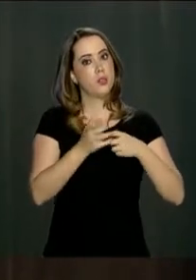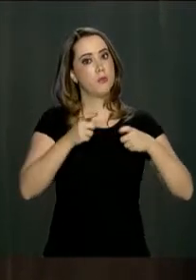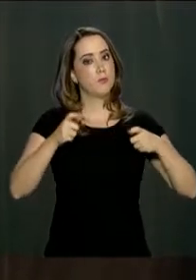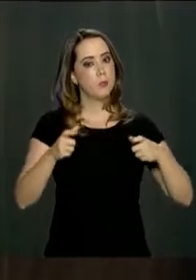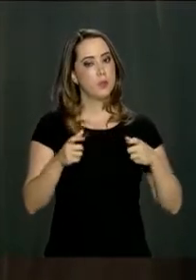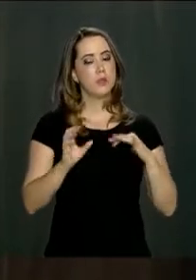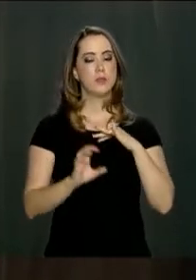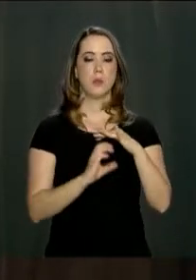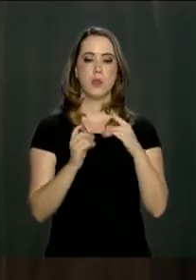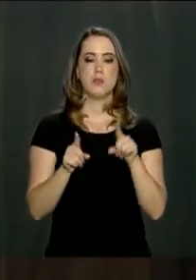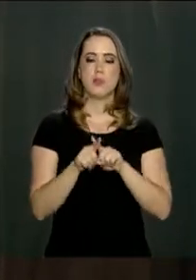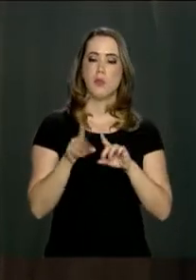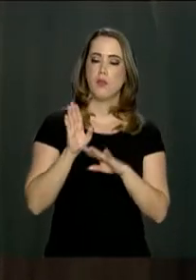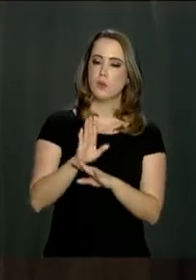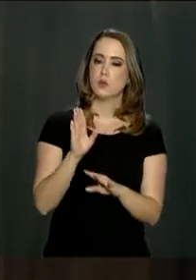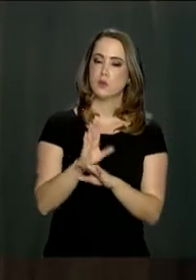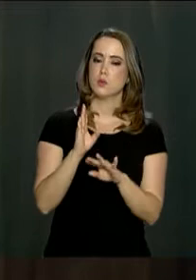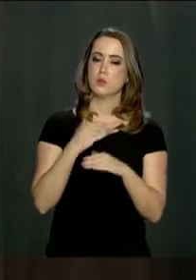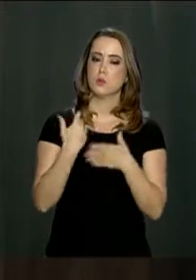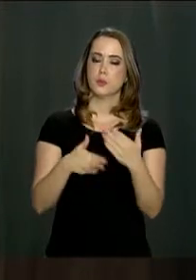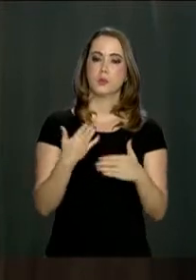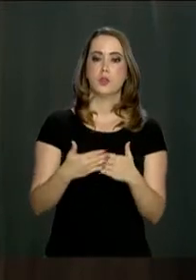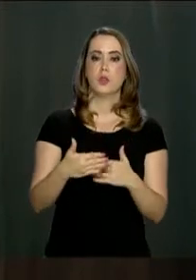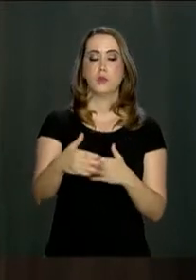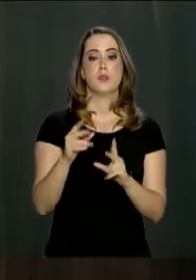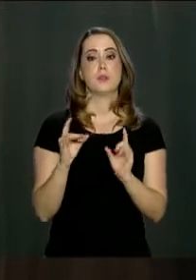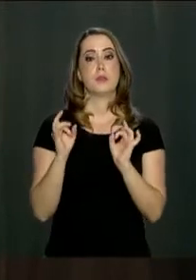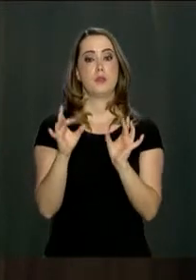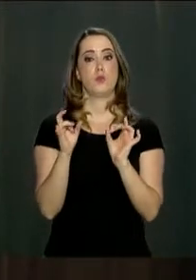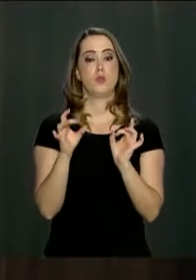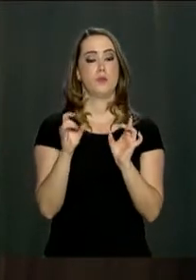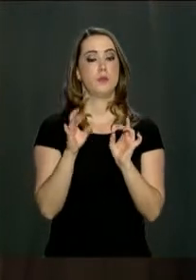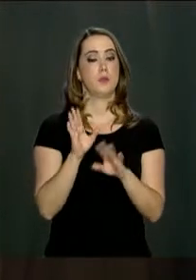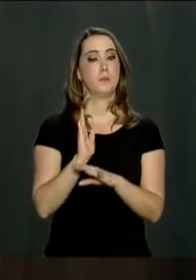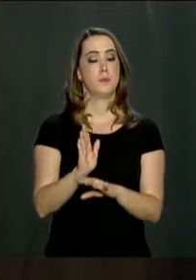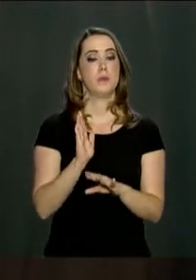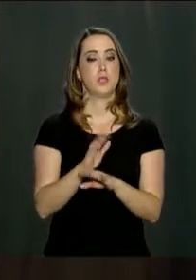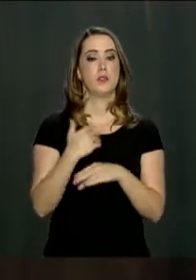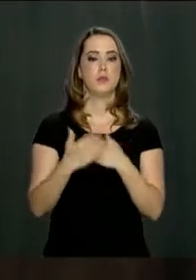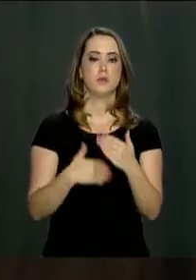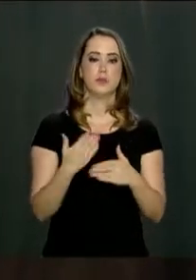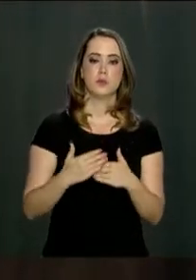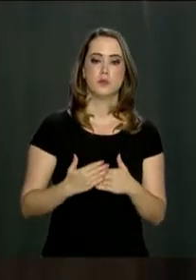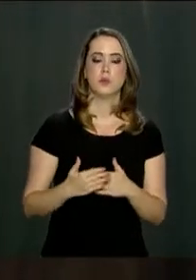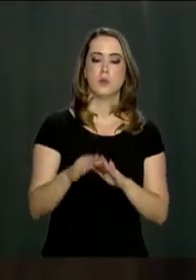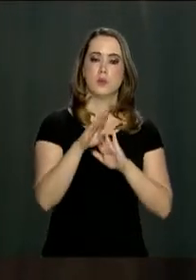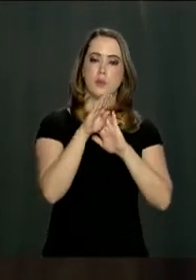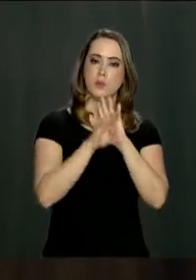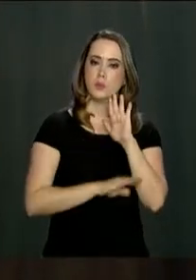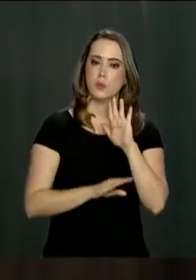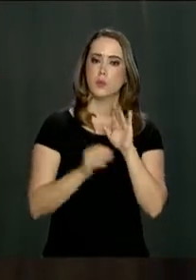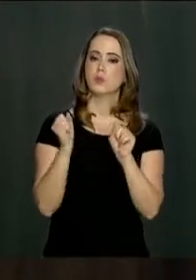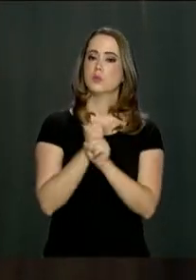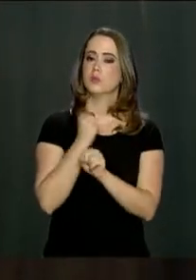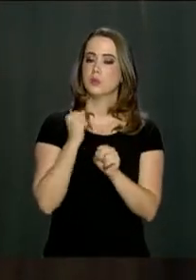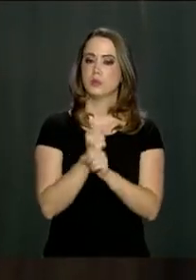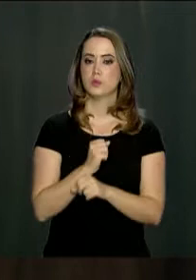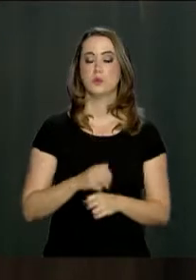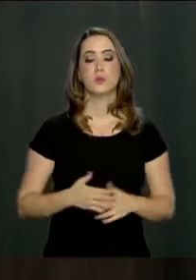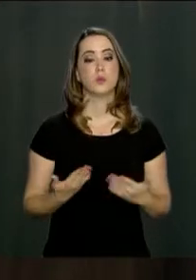O banco também vai colaborar com o processo de privatização e ajudar a desenvolver projetos de infraestrutura.